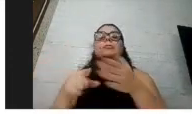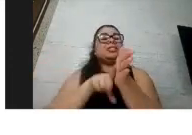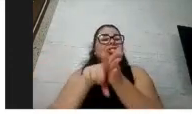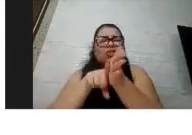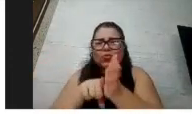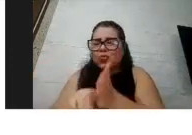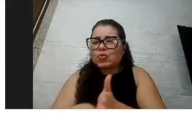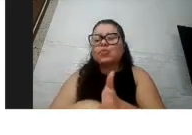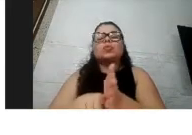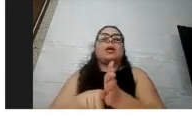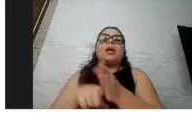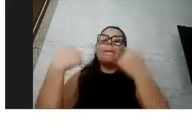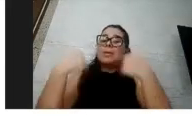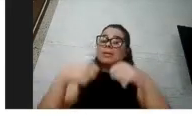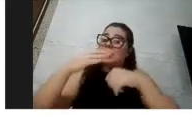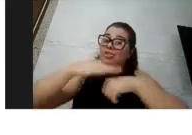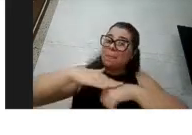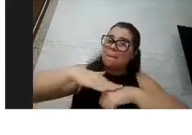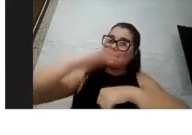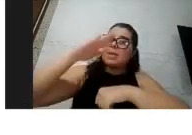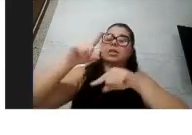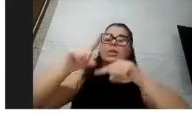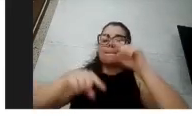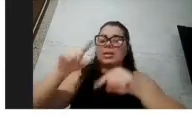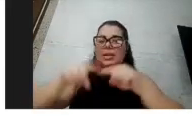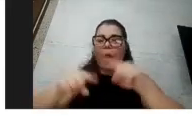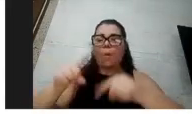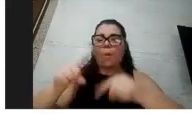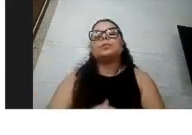suficiente para fazer essa afirmação, tá?